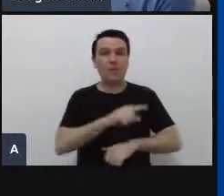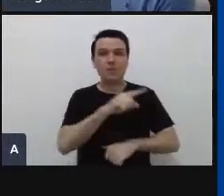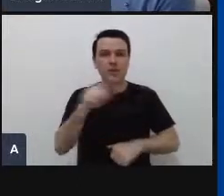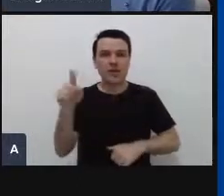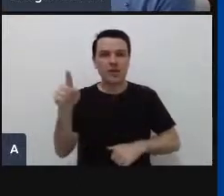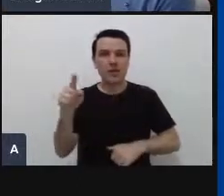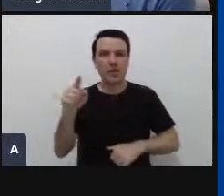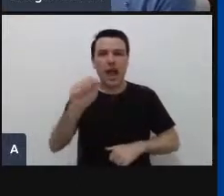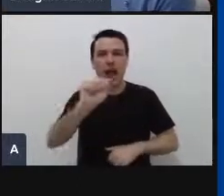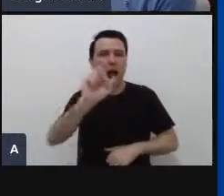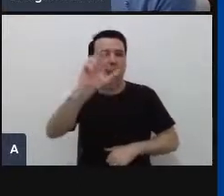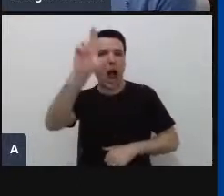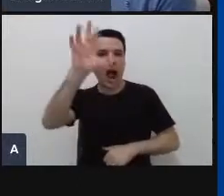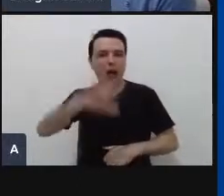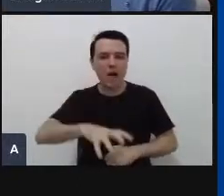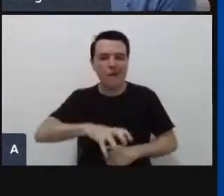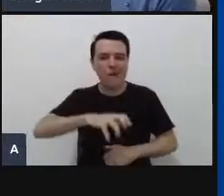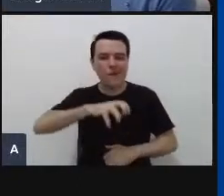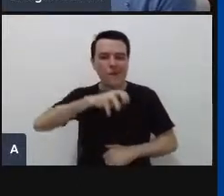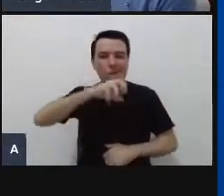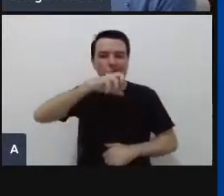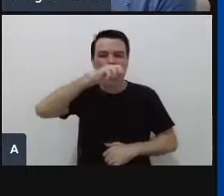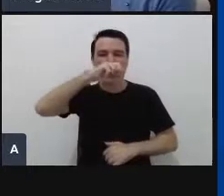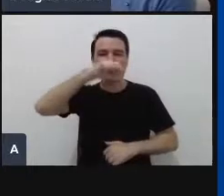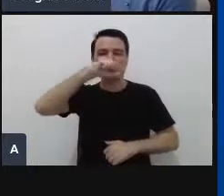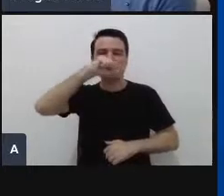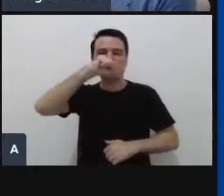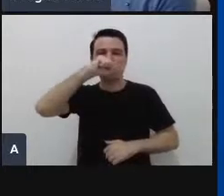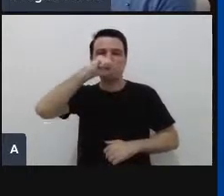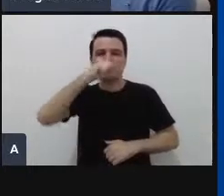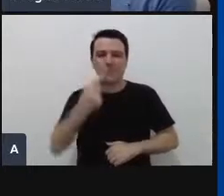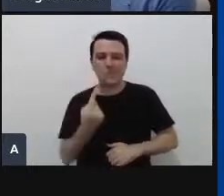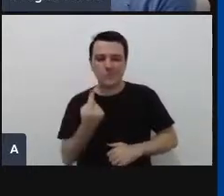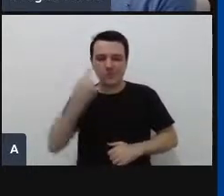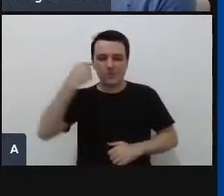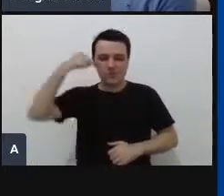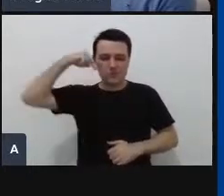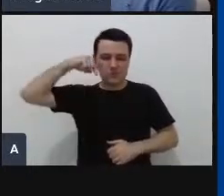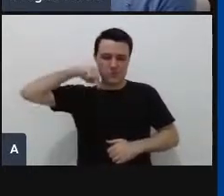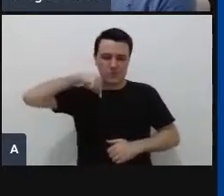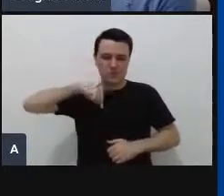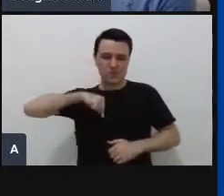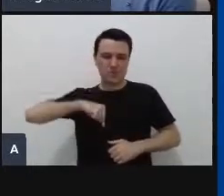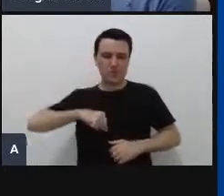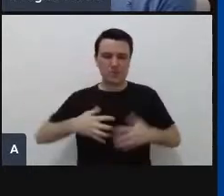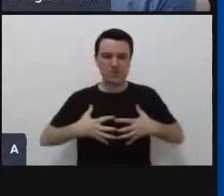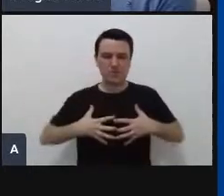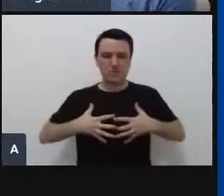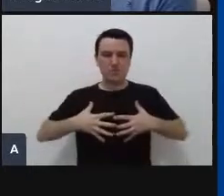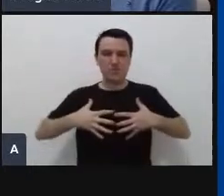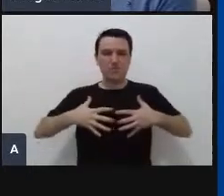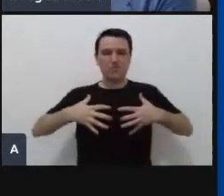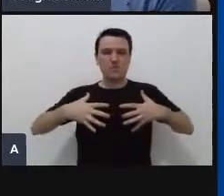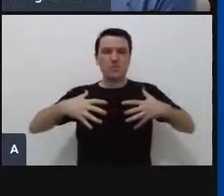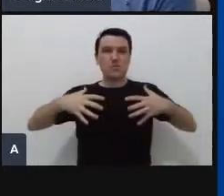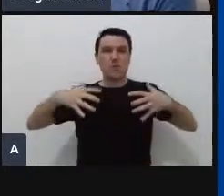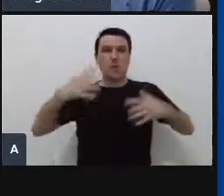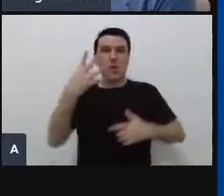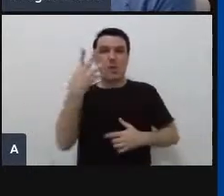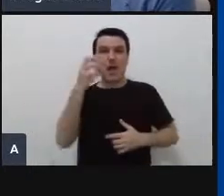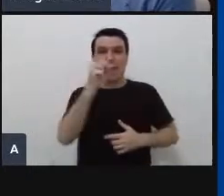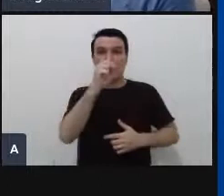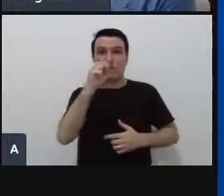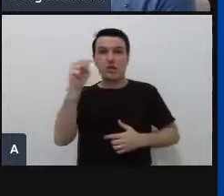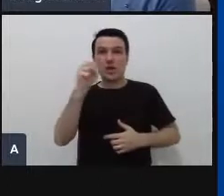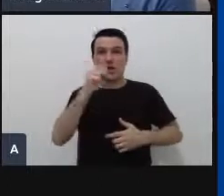nariz até chegar nos seus pulmões. Pode respirar quatro segundos inspirando, se